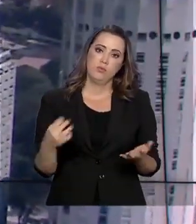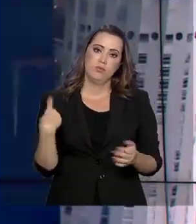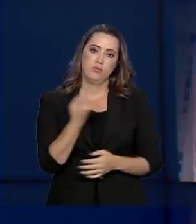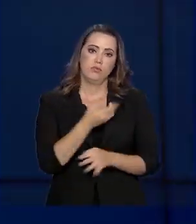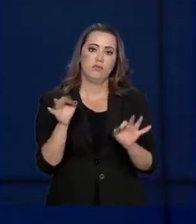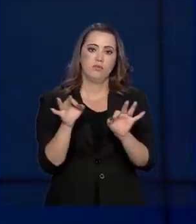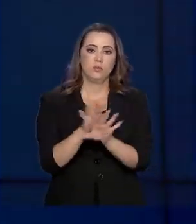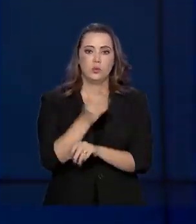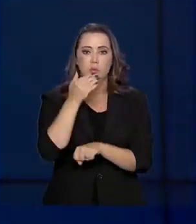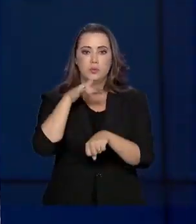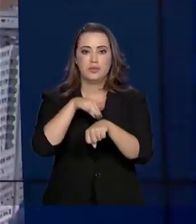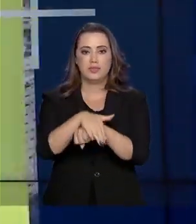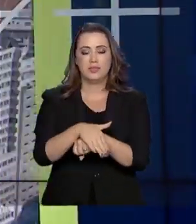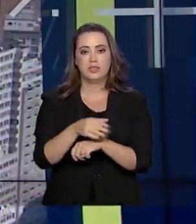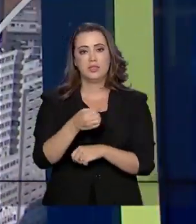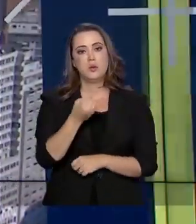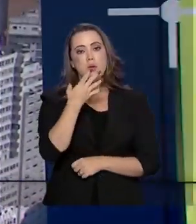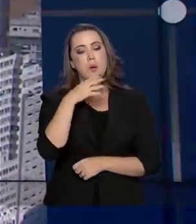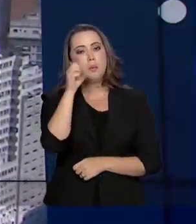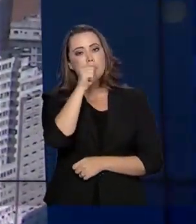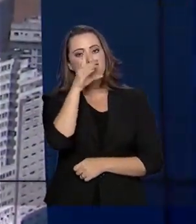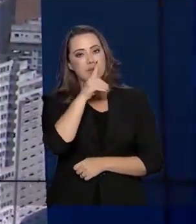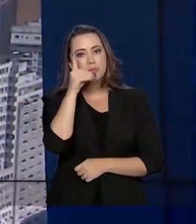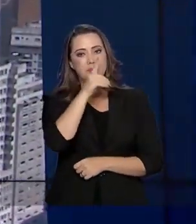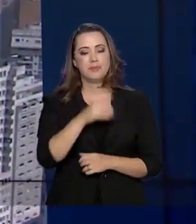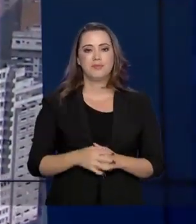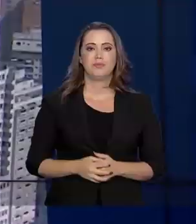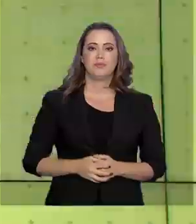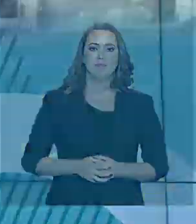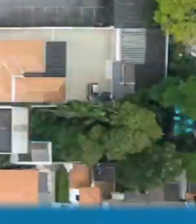ficamos por aqui. Uma boa noite para você e bom fim de semana.